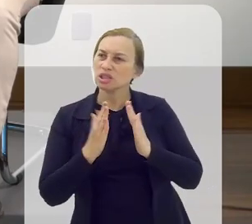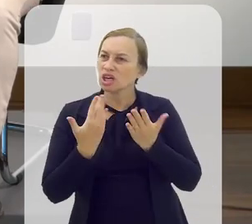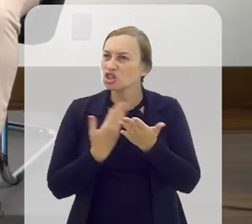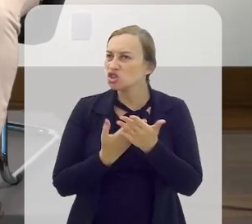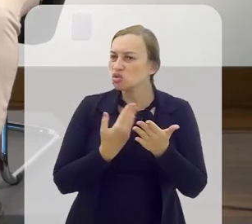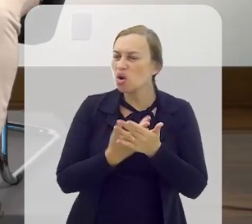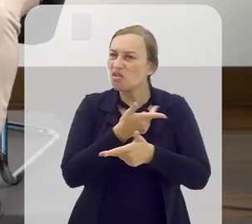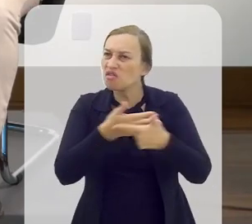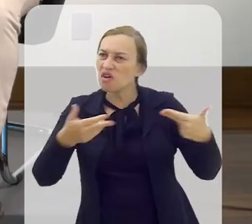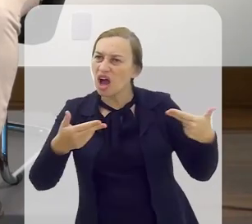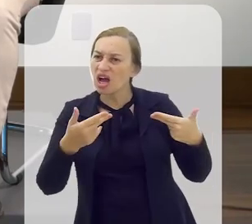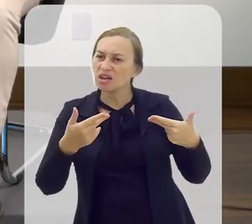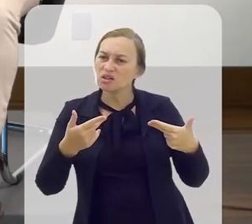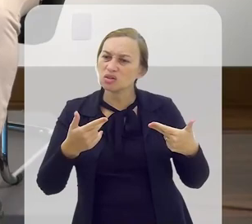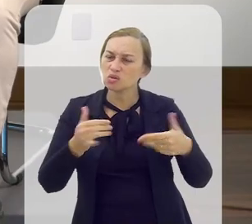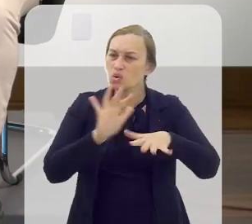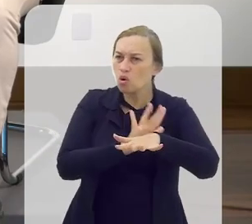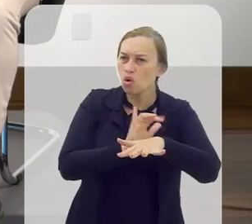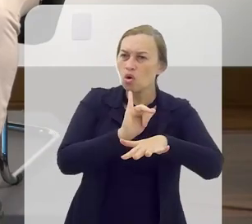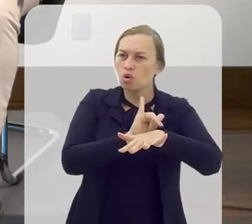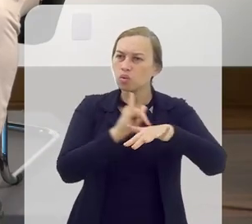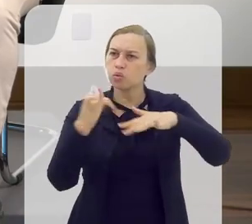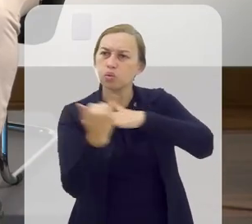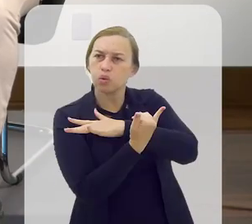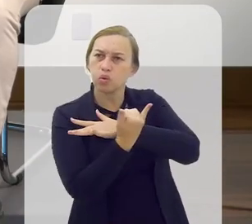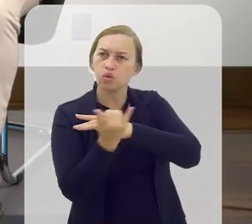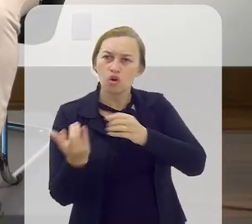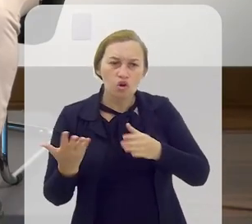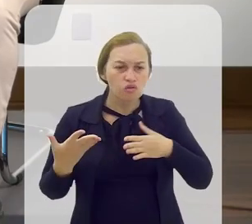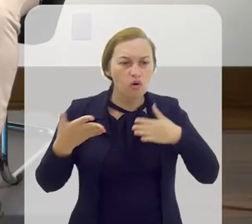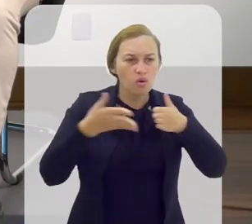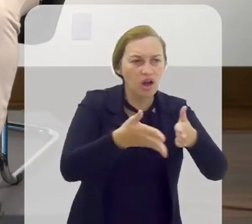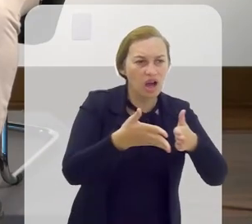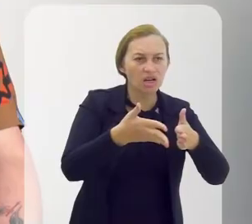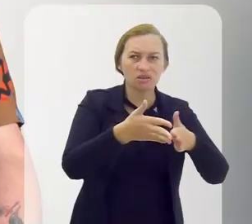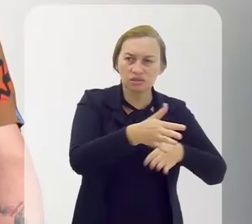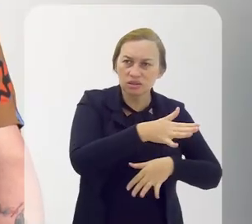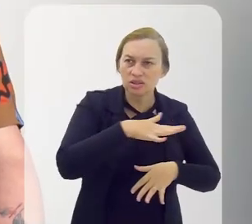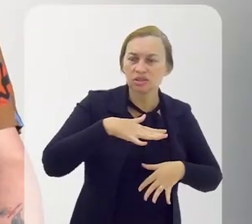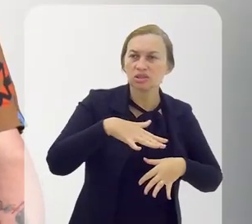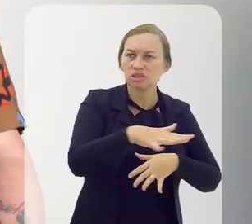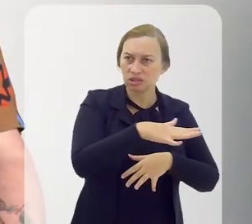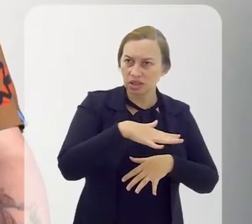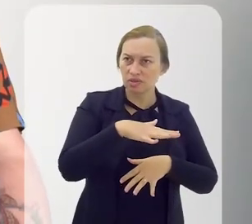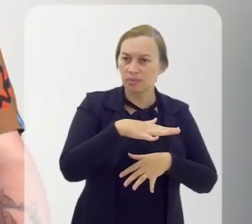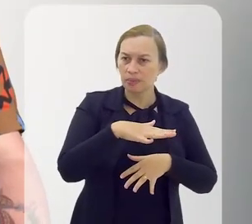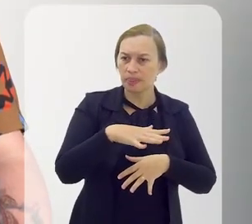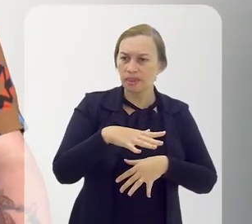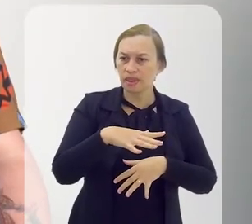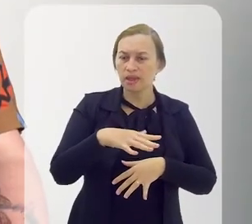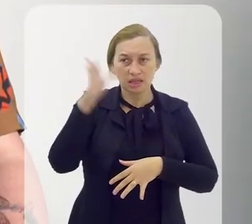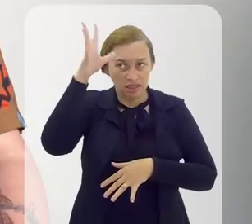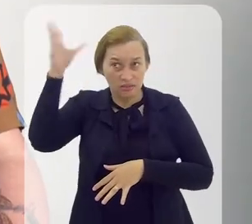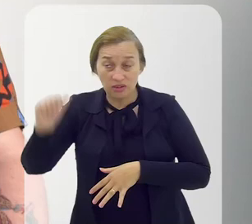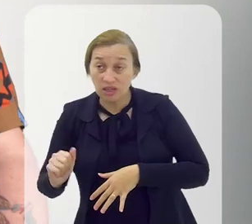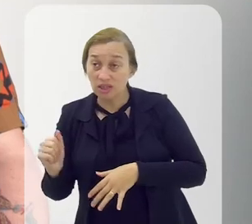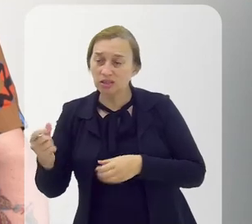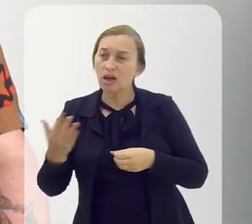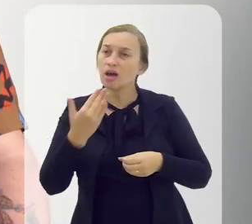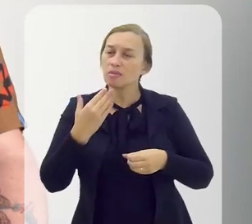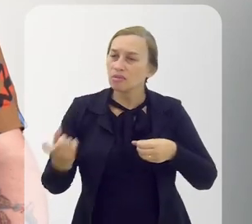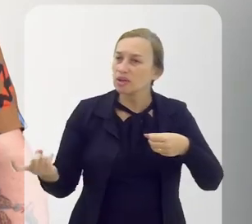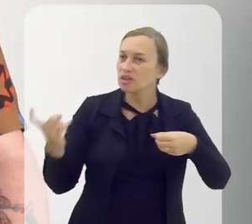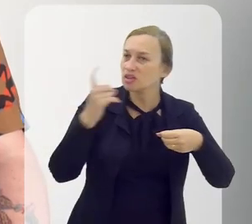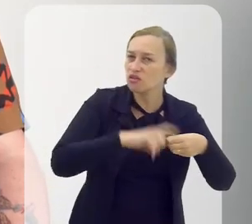Rio tinha muitos enredos voltados às matrizes africanas. Sim. E, a partir daí, a gente falou, não, vamos trazer isso de